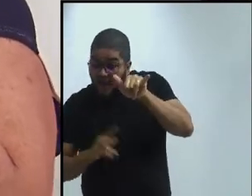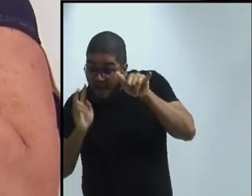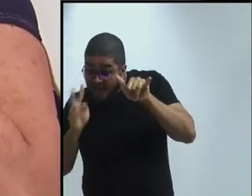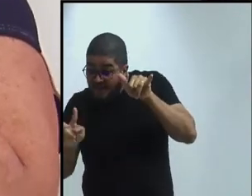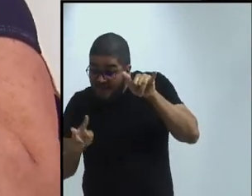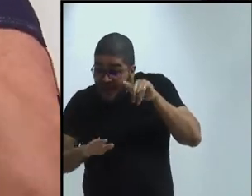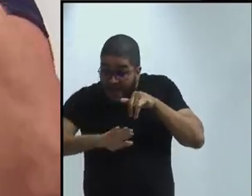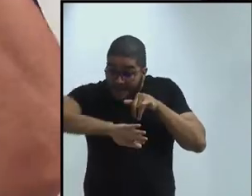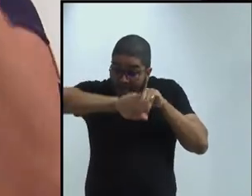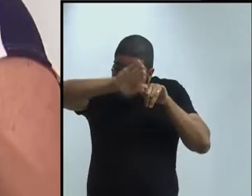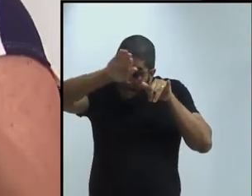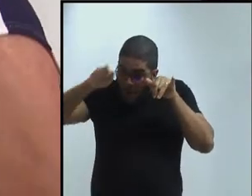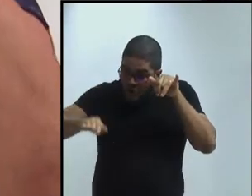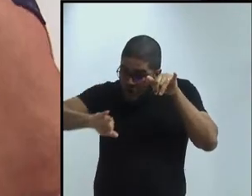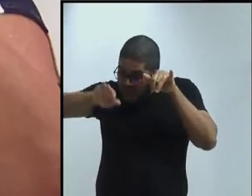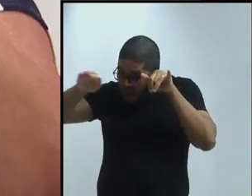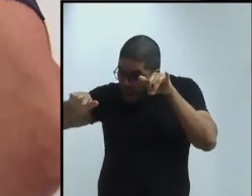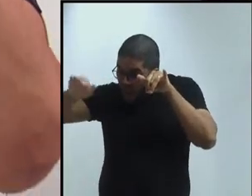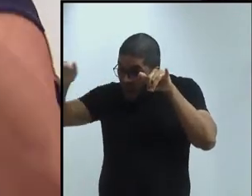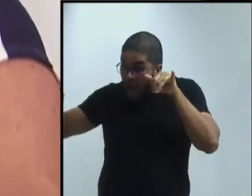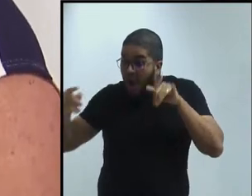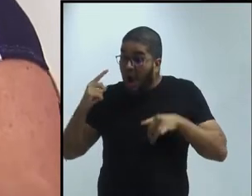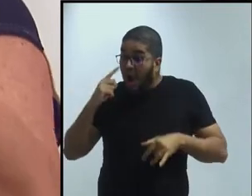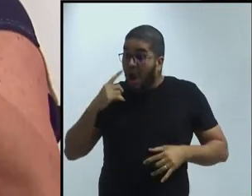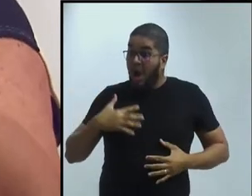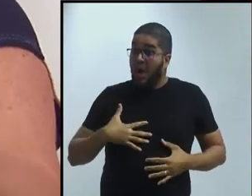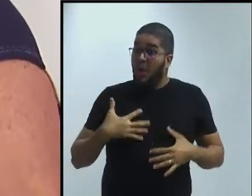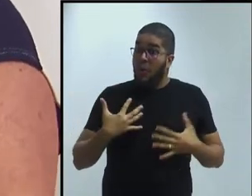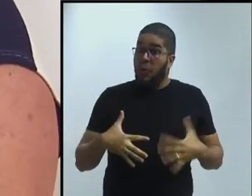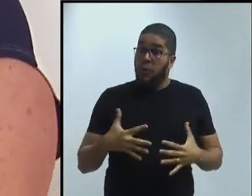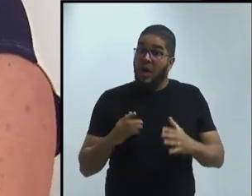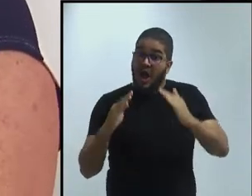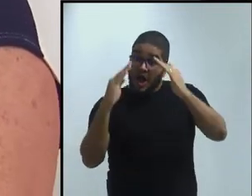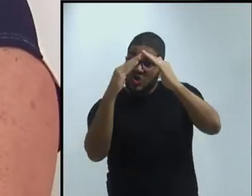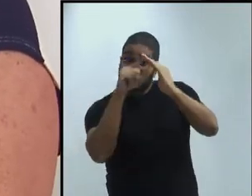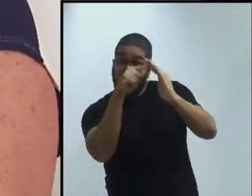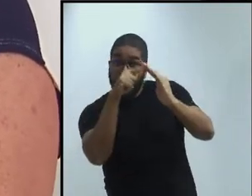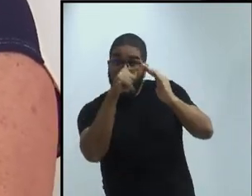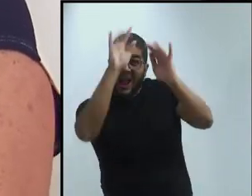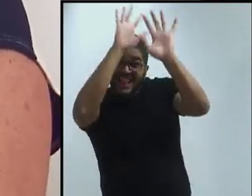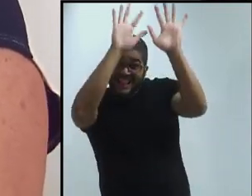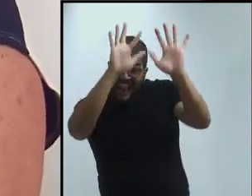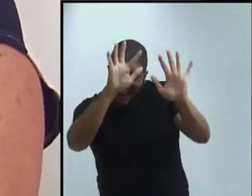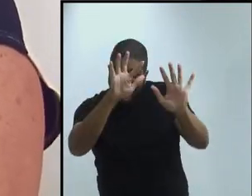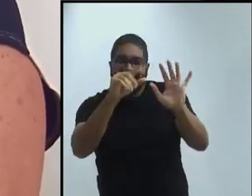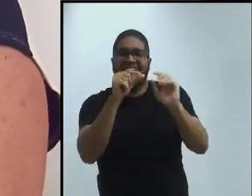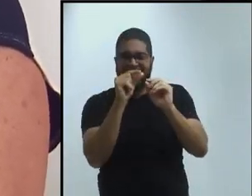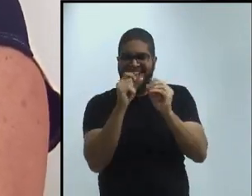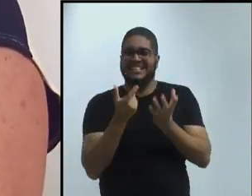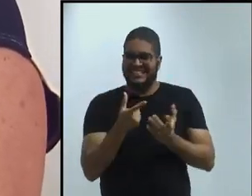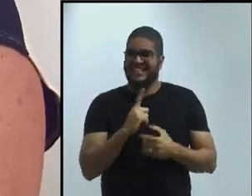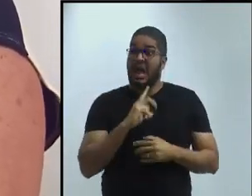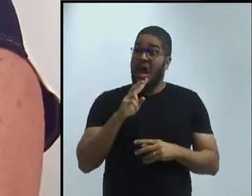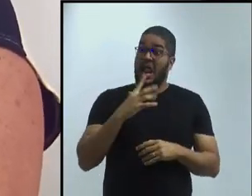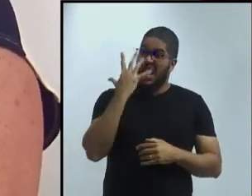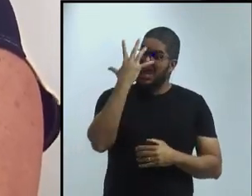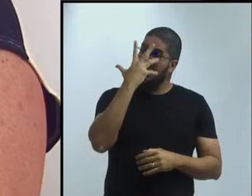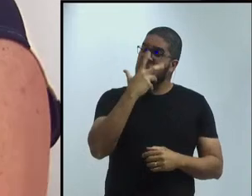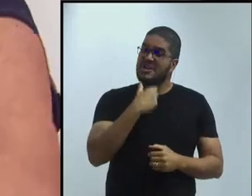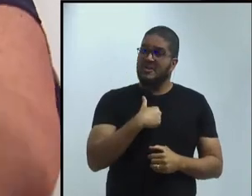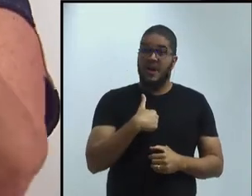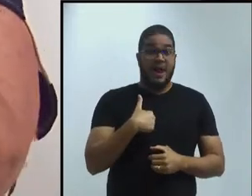estou aqui porque eu estudei, eu estou aqui porque eu fiz. E a segunda experiência, eu